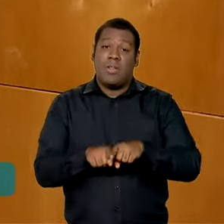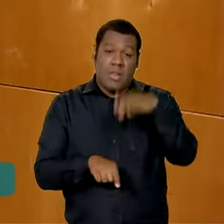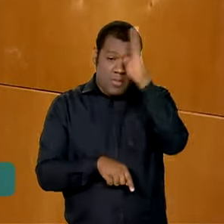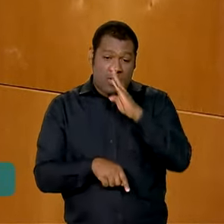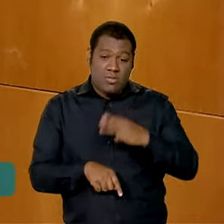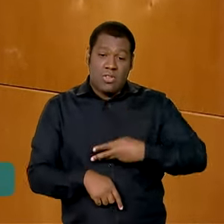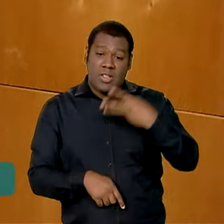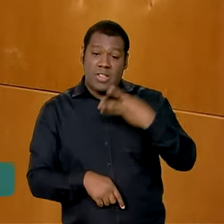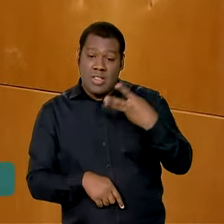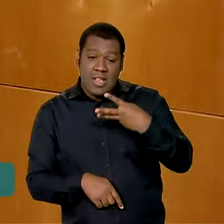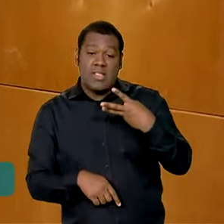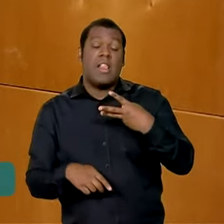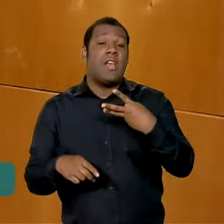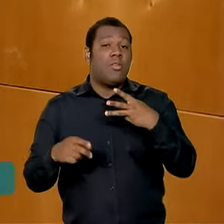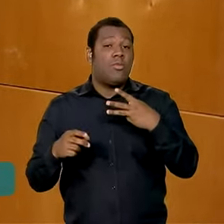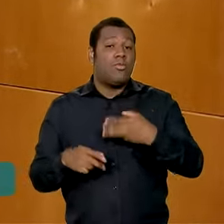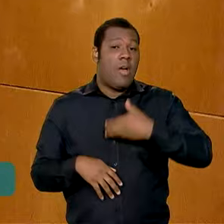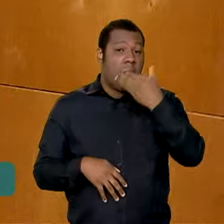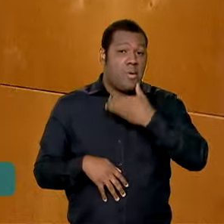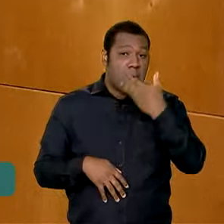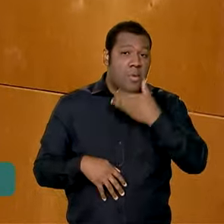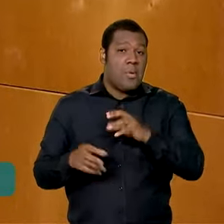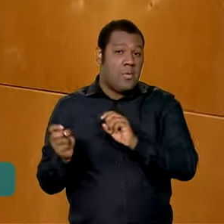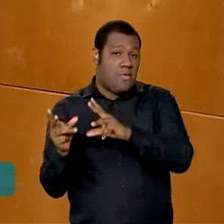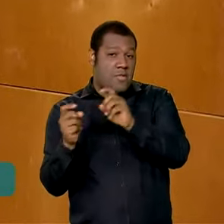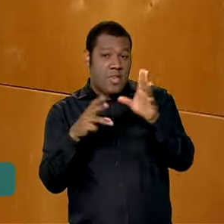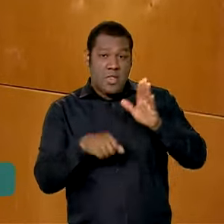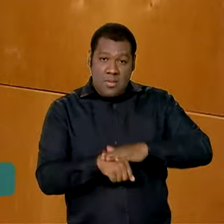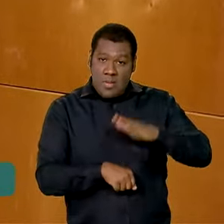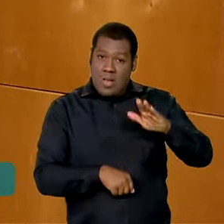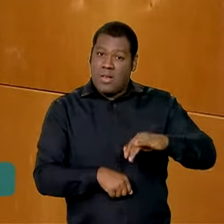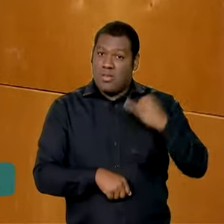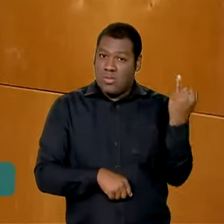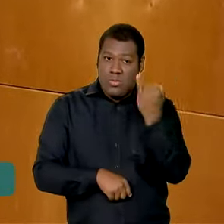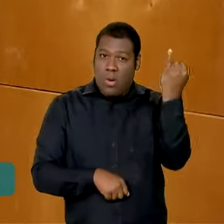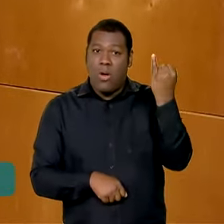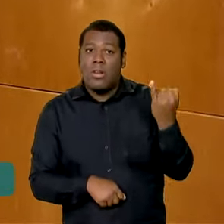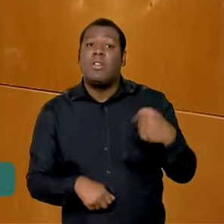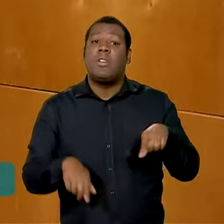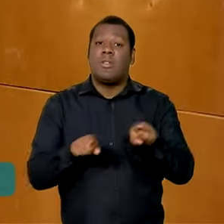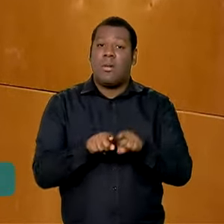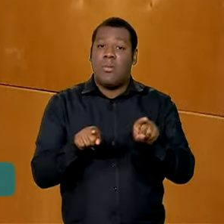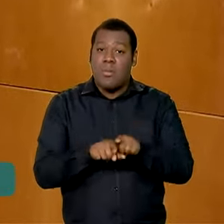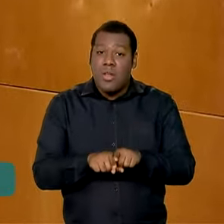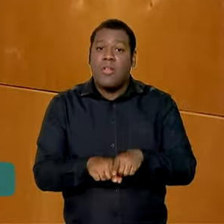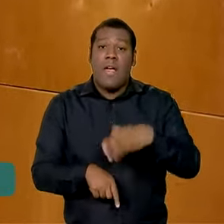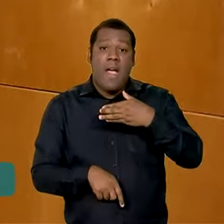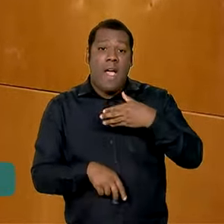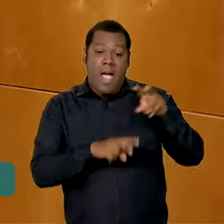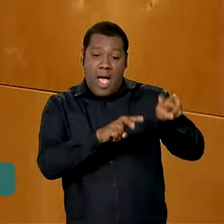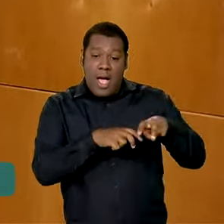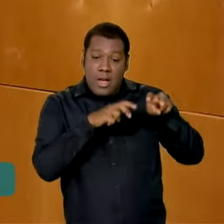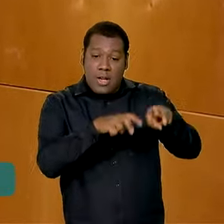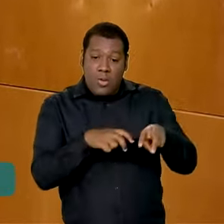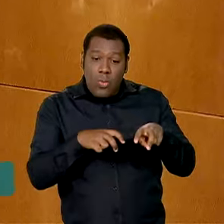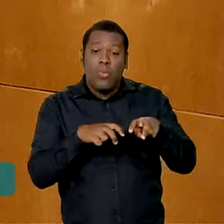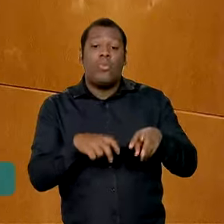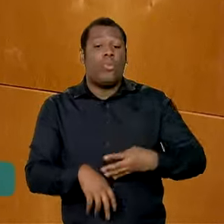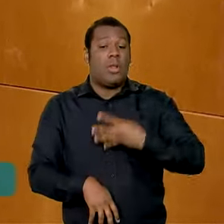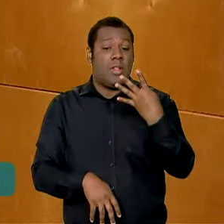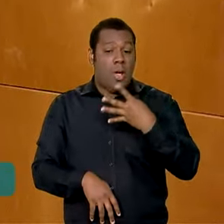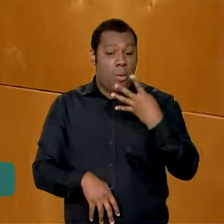possivelmente a quarta maior agricultura do mundo hoje. E se nada nos atrapalhar, creio, presidente, que em